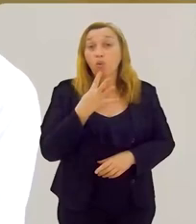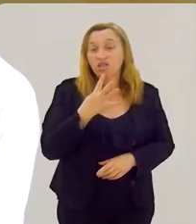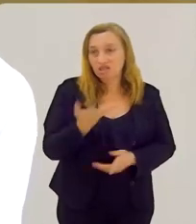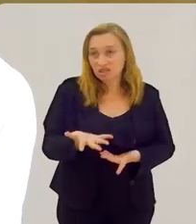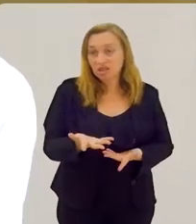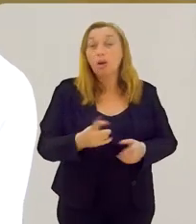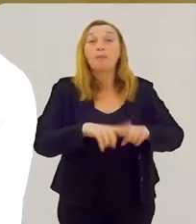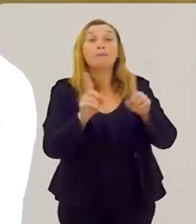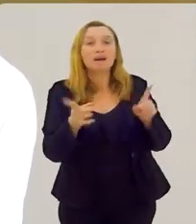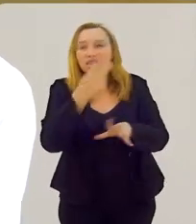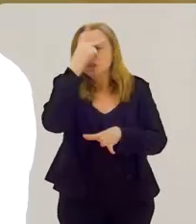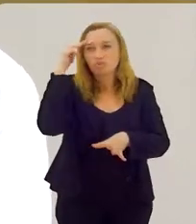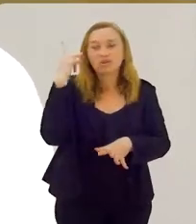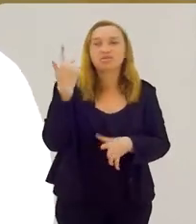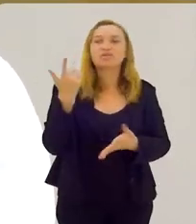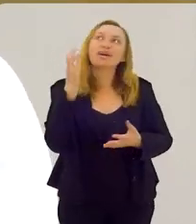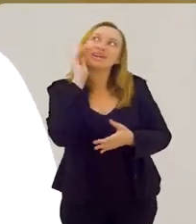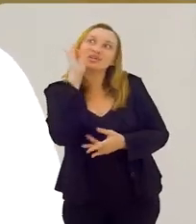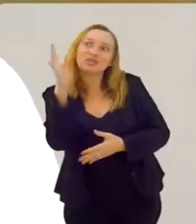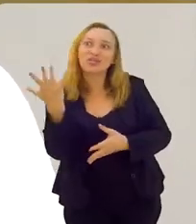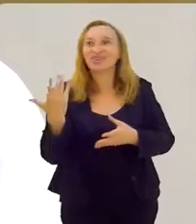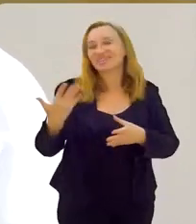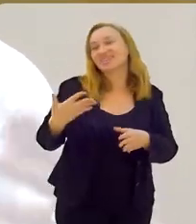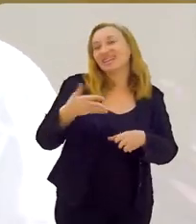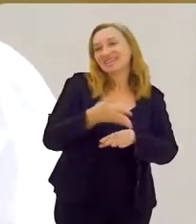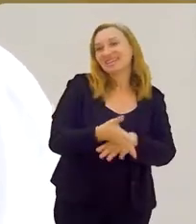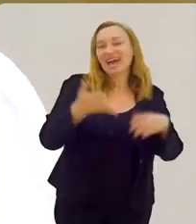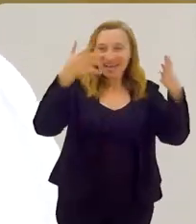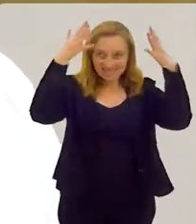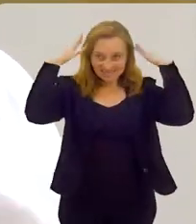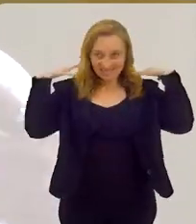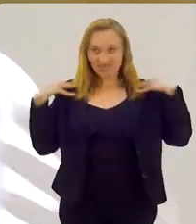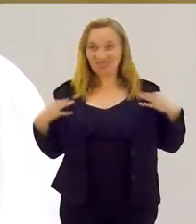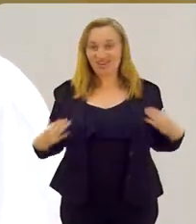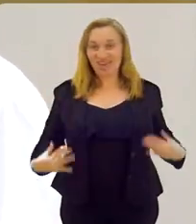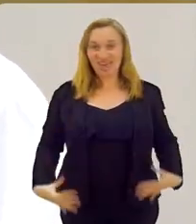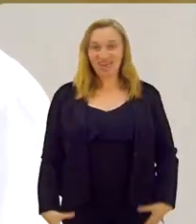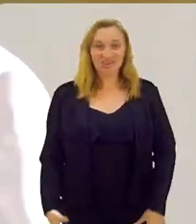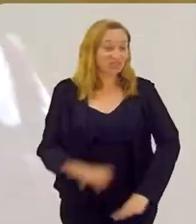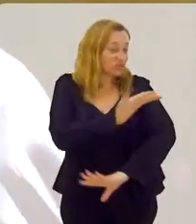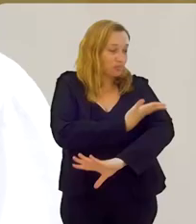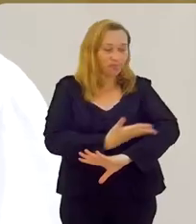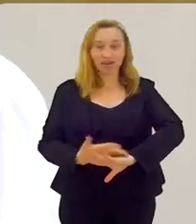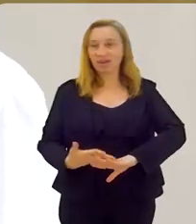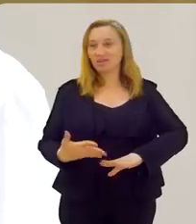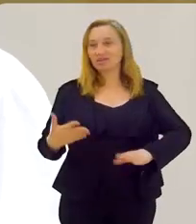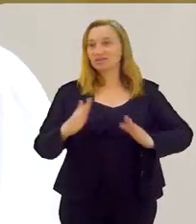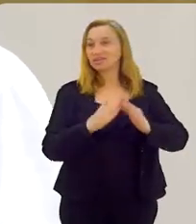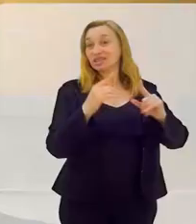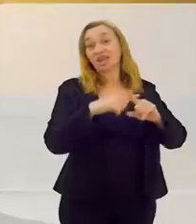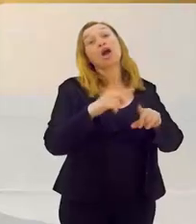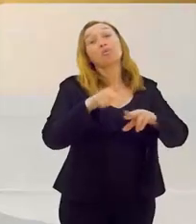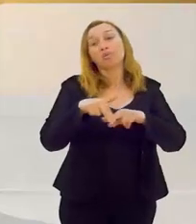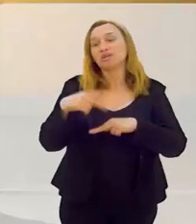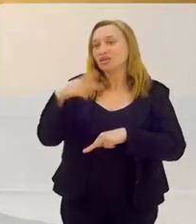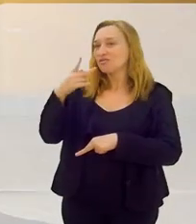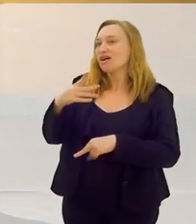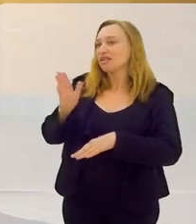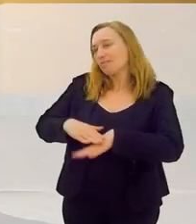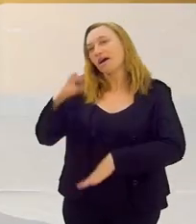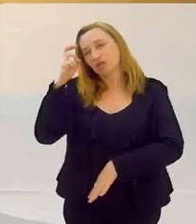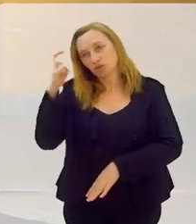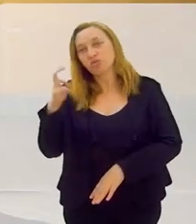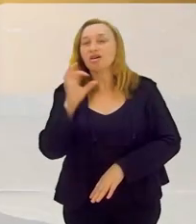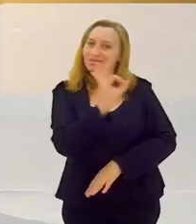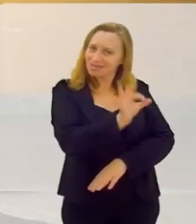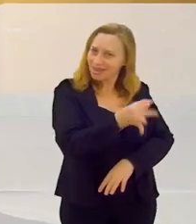casamento reconhecido. Mas as pessoas têm aquele sonho de entrar de velho, grinaldo, numa igreja... Por isso que eu digo que eu acho que